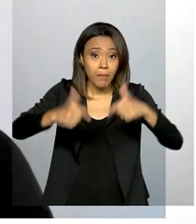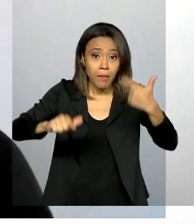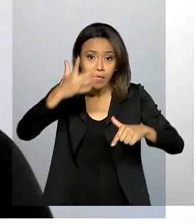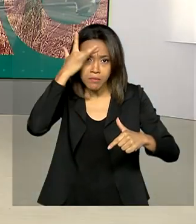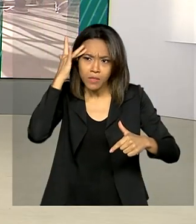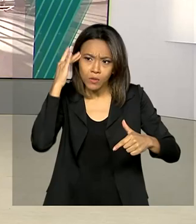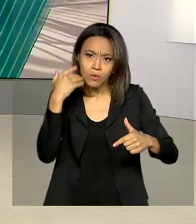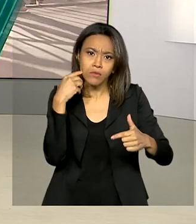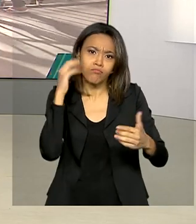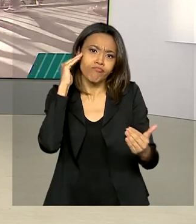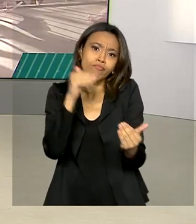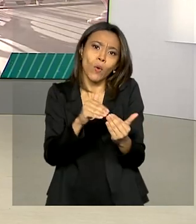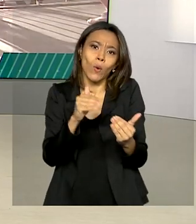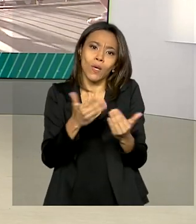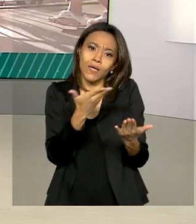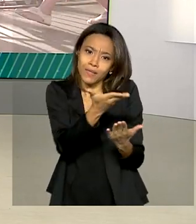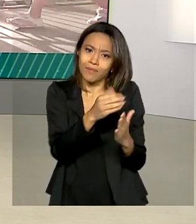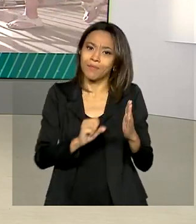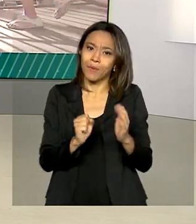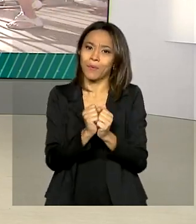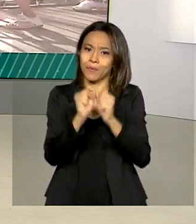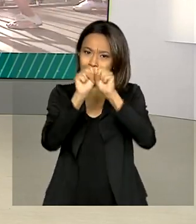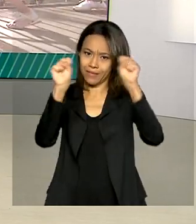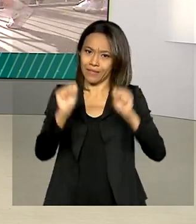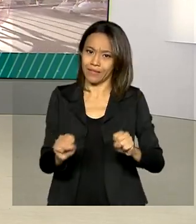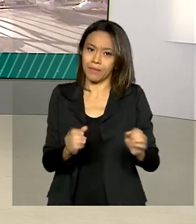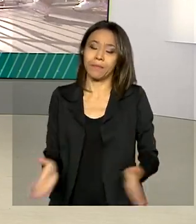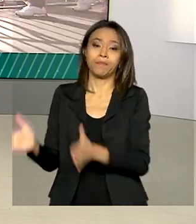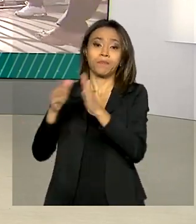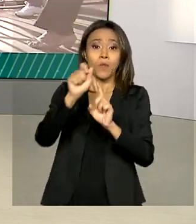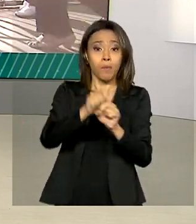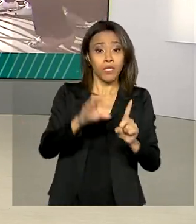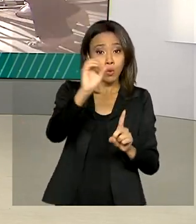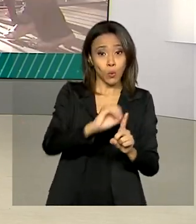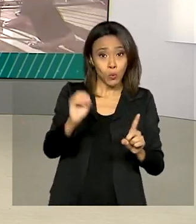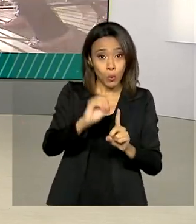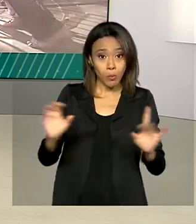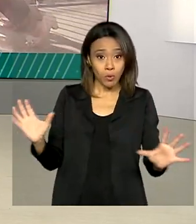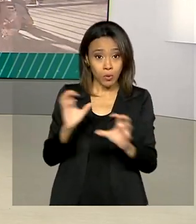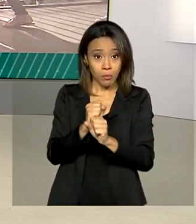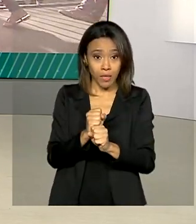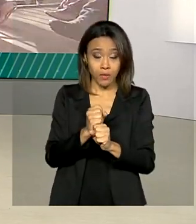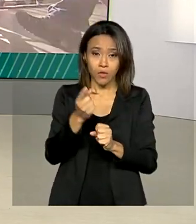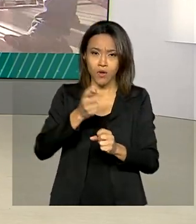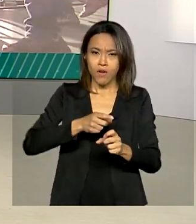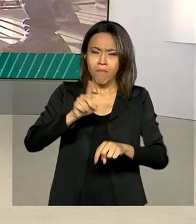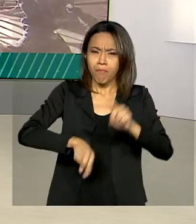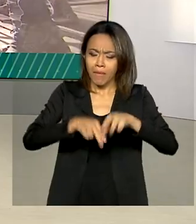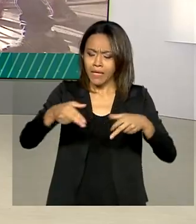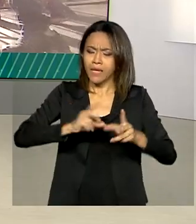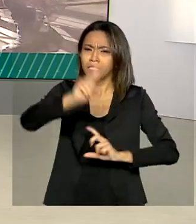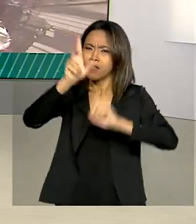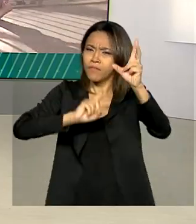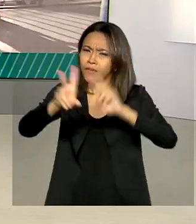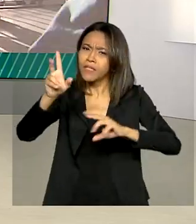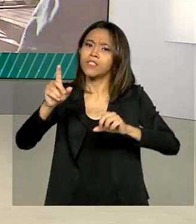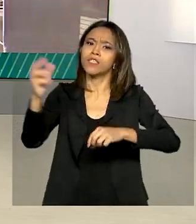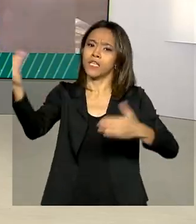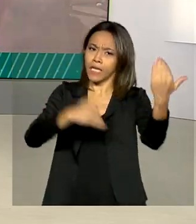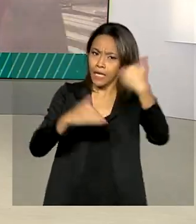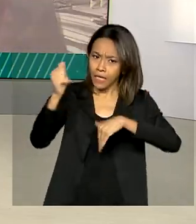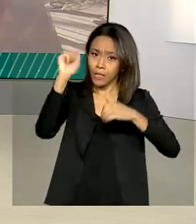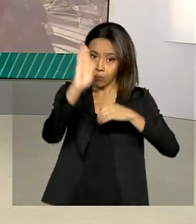Esse é o planejamento. Em outubro, o saldo entre exportações e importações ficou em 5,5 bilhões de dólares,